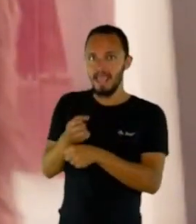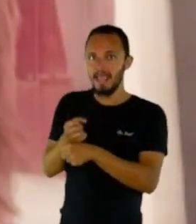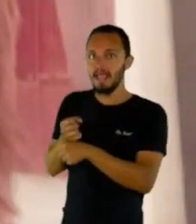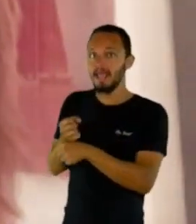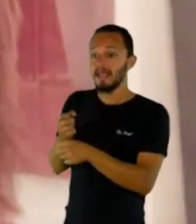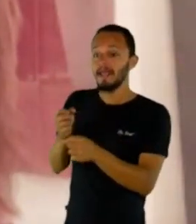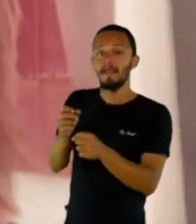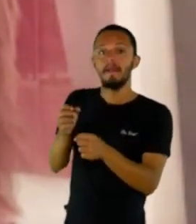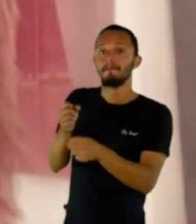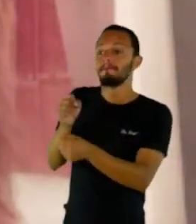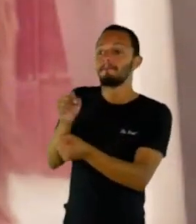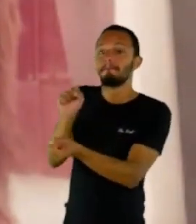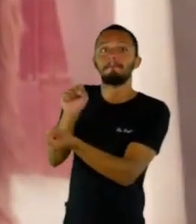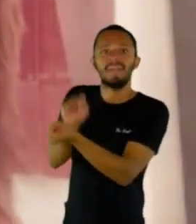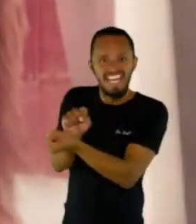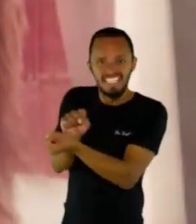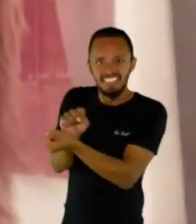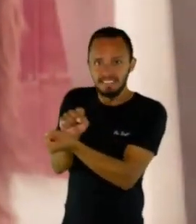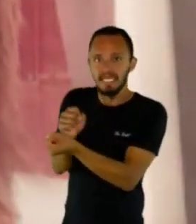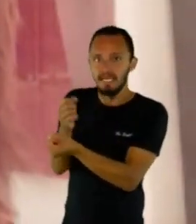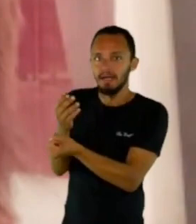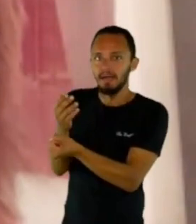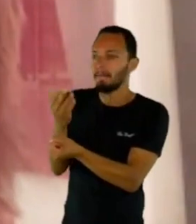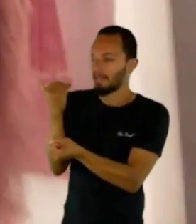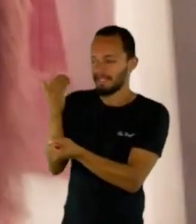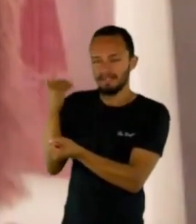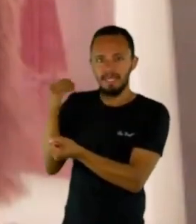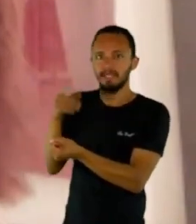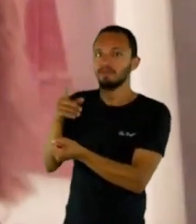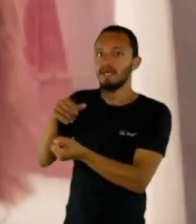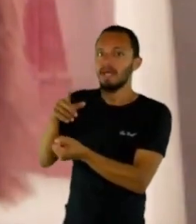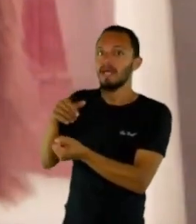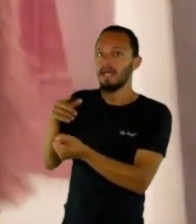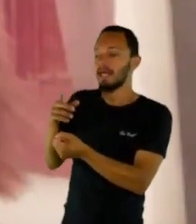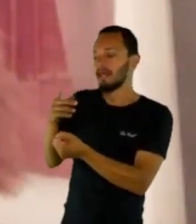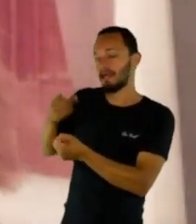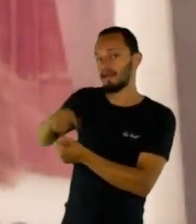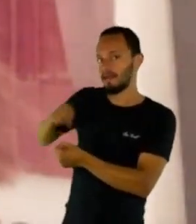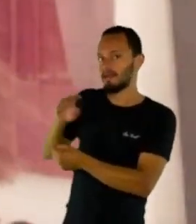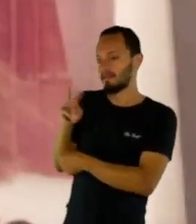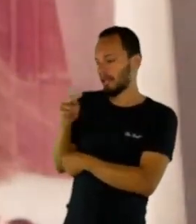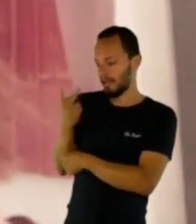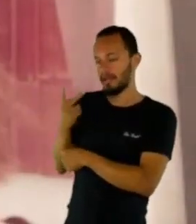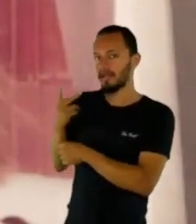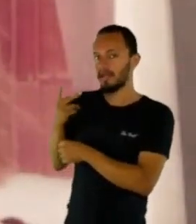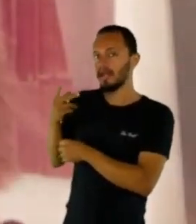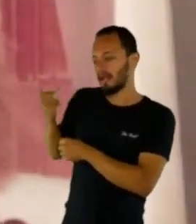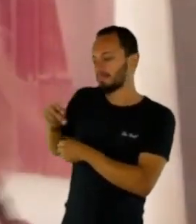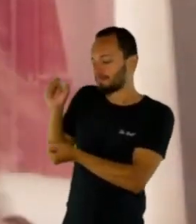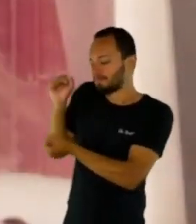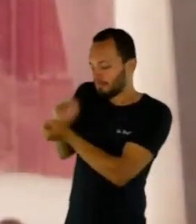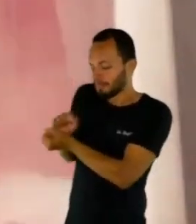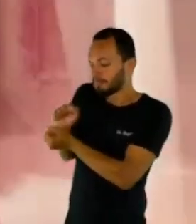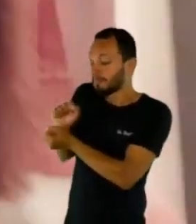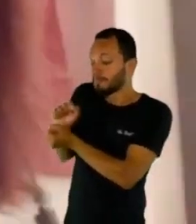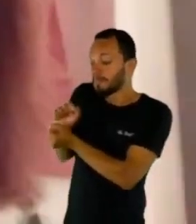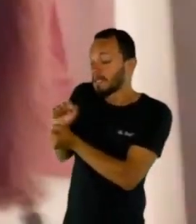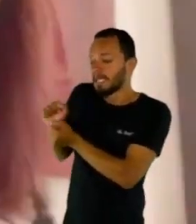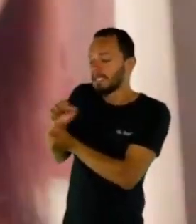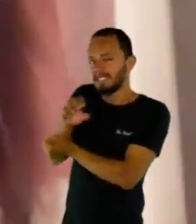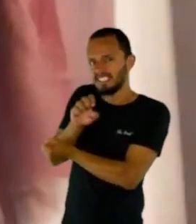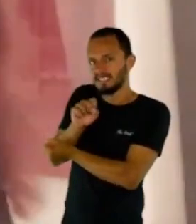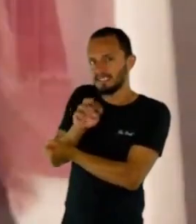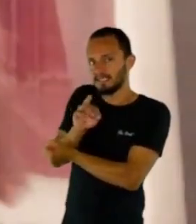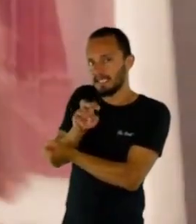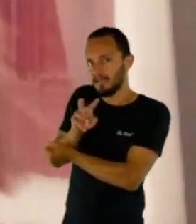parte do Projeto Libertiz, que é do presídio de Cervão Pinto, aí de Bagarizonte. E eu escutava algumas coisas que